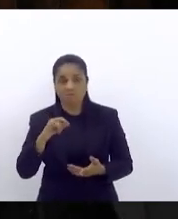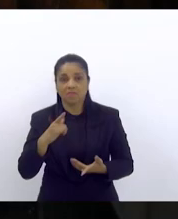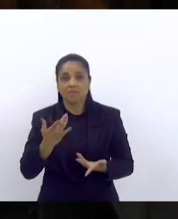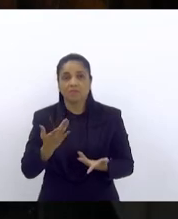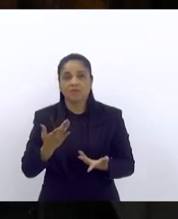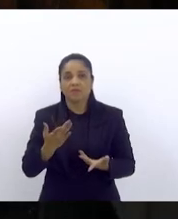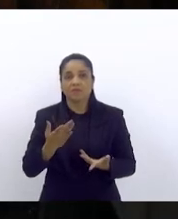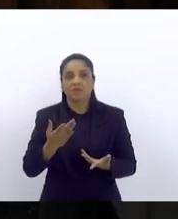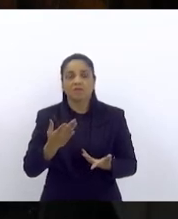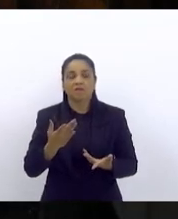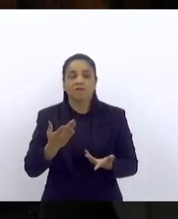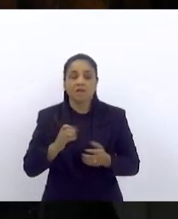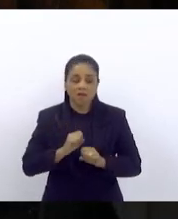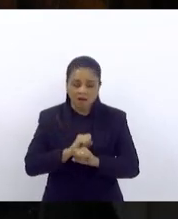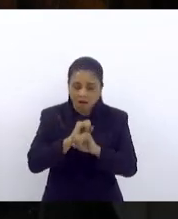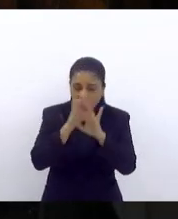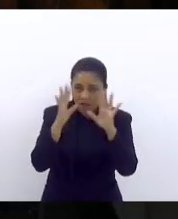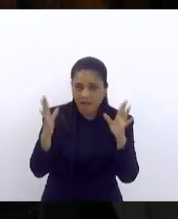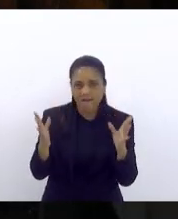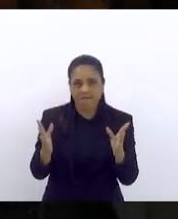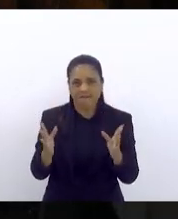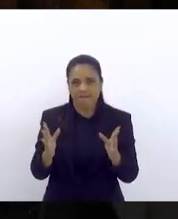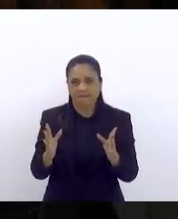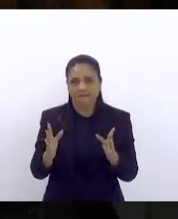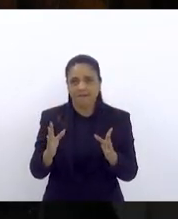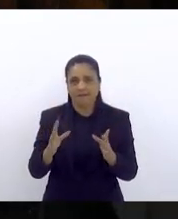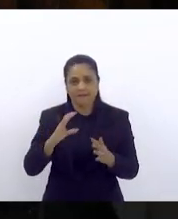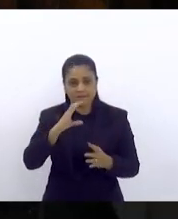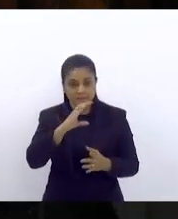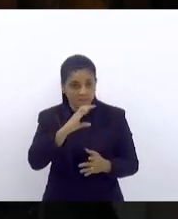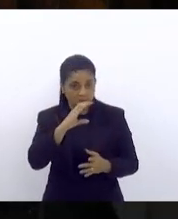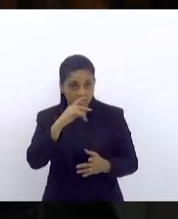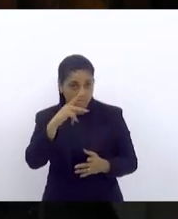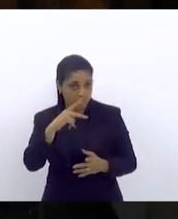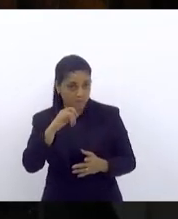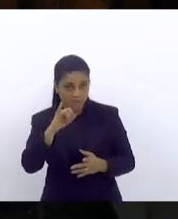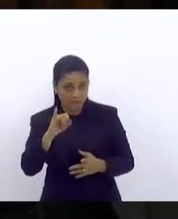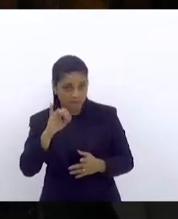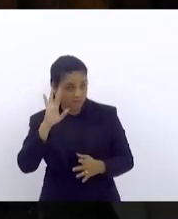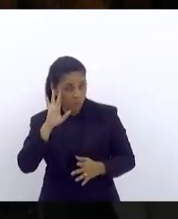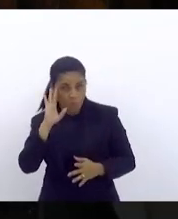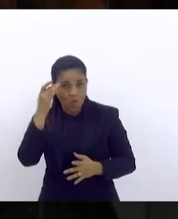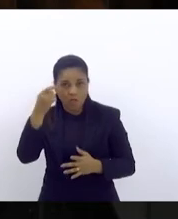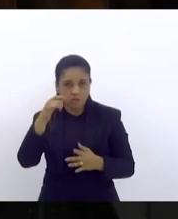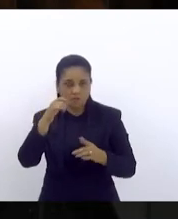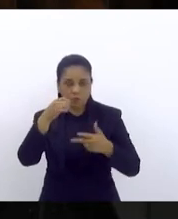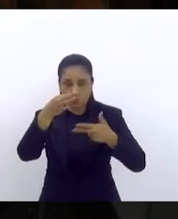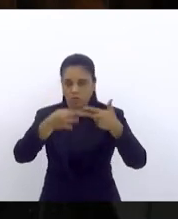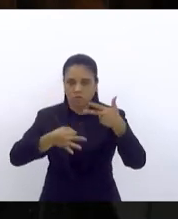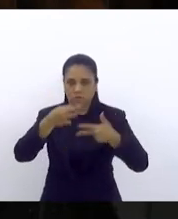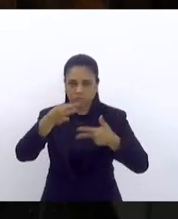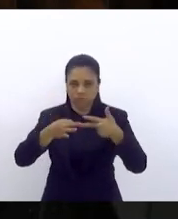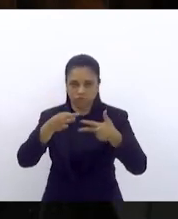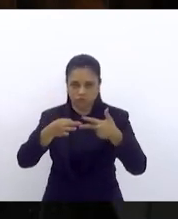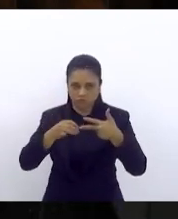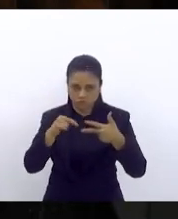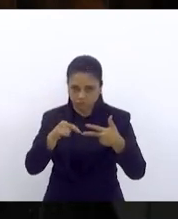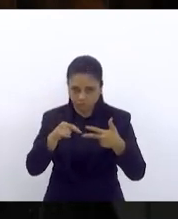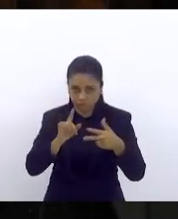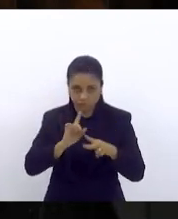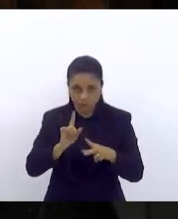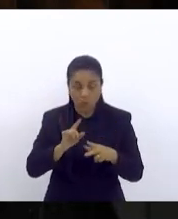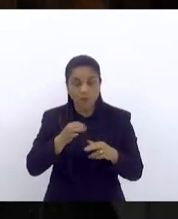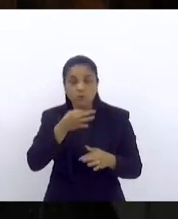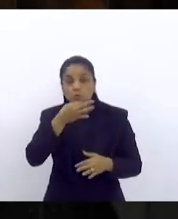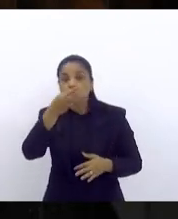insofismável porque a CPI não decide o que o executivo vai fazer mas